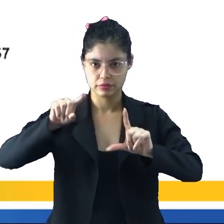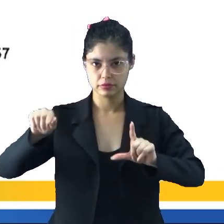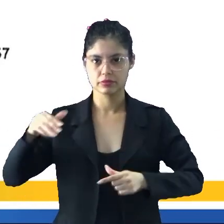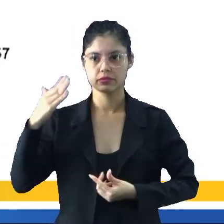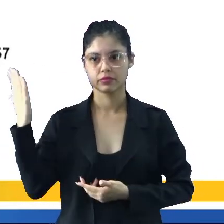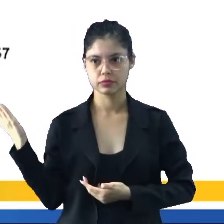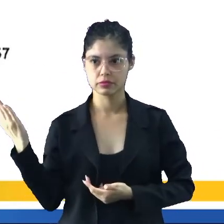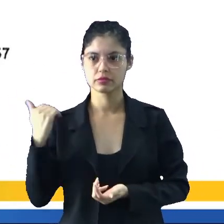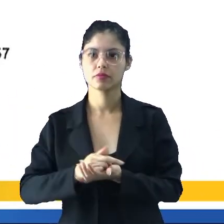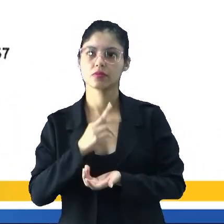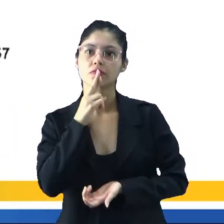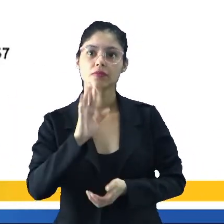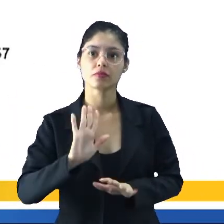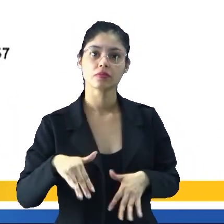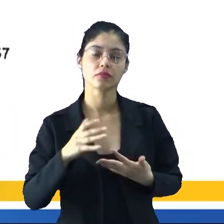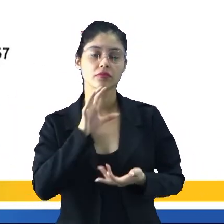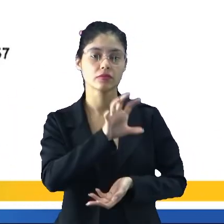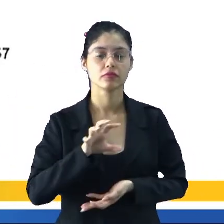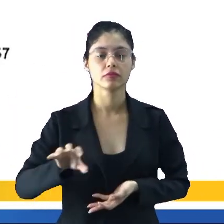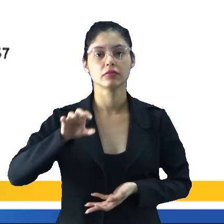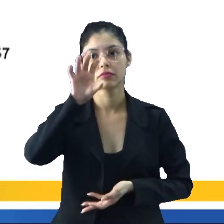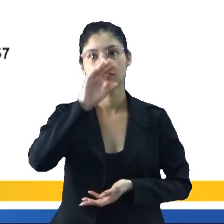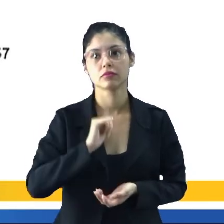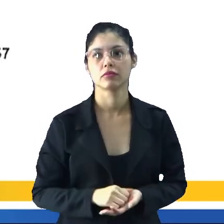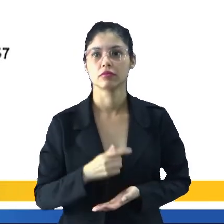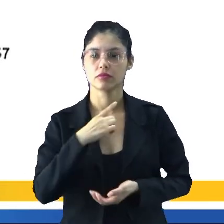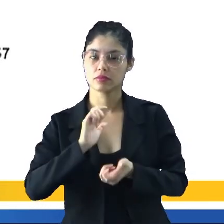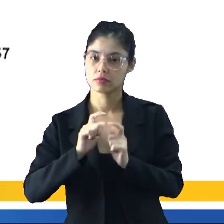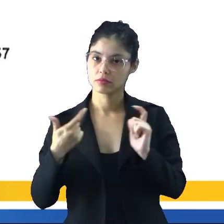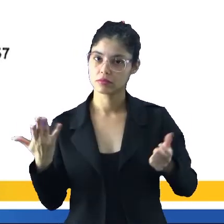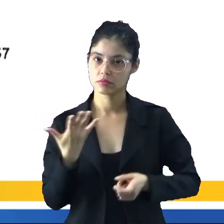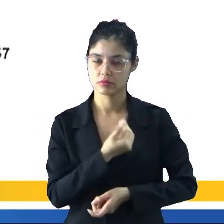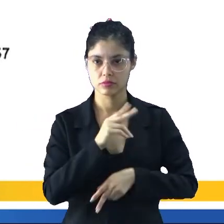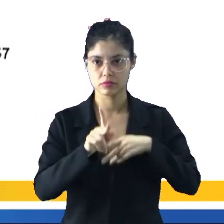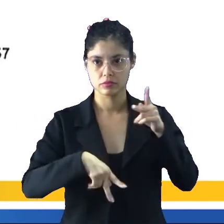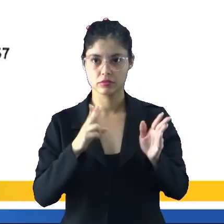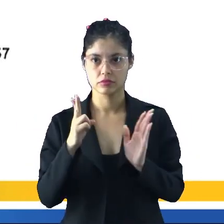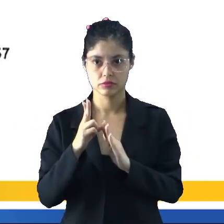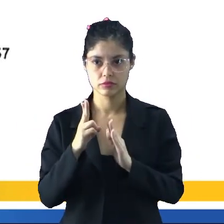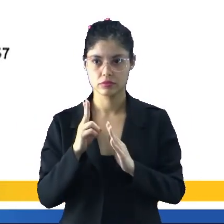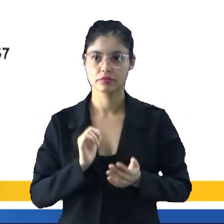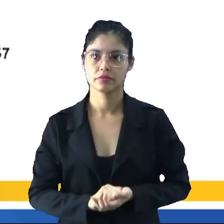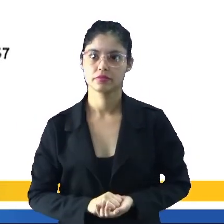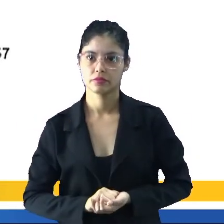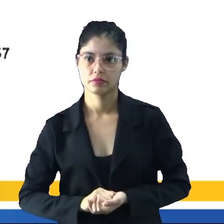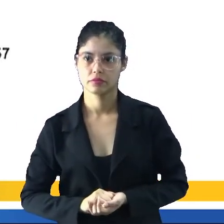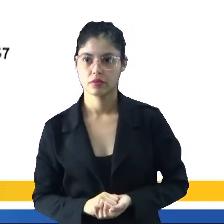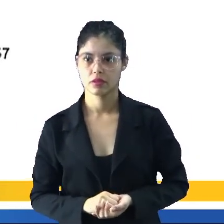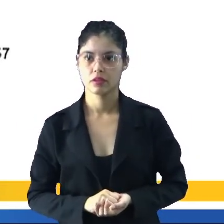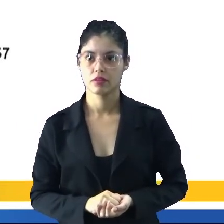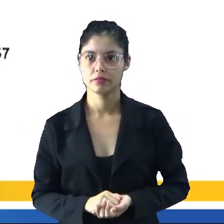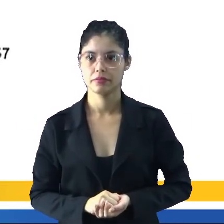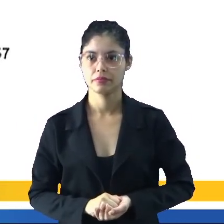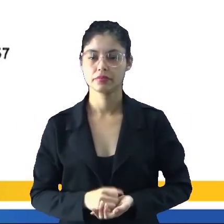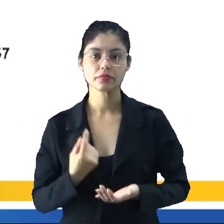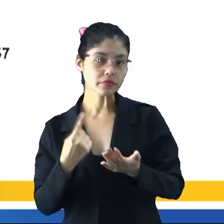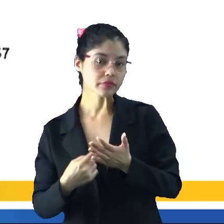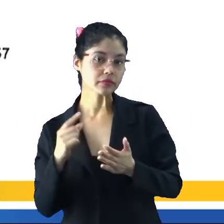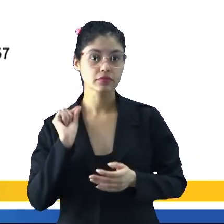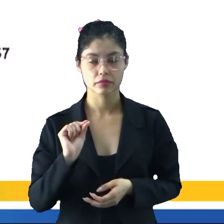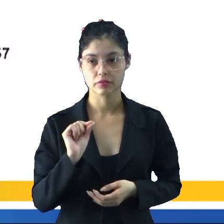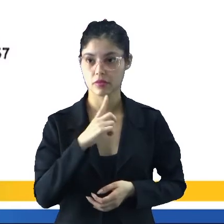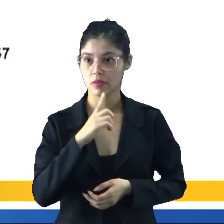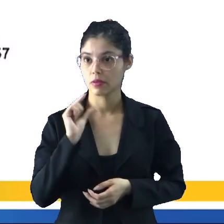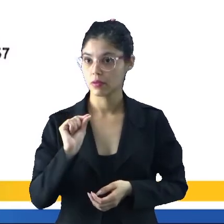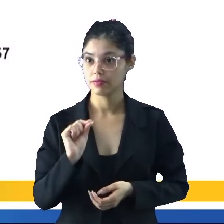ao lado e responda em que região brasileira está concentrado o maior número da população indígena. Levando em consideração o